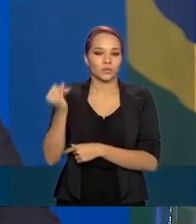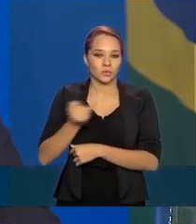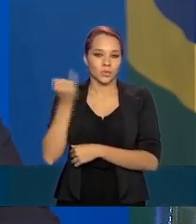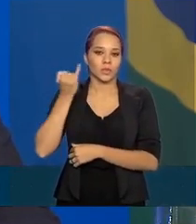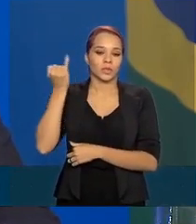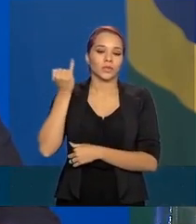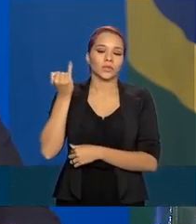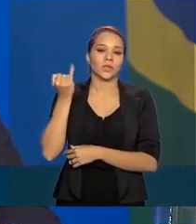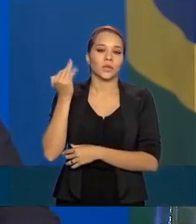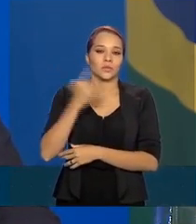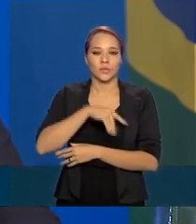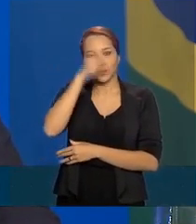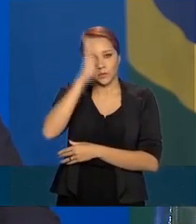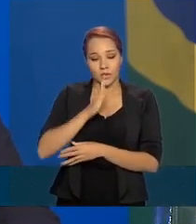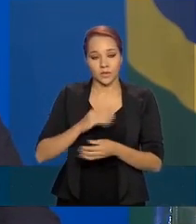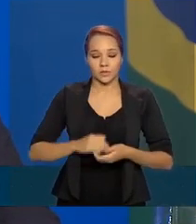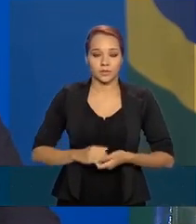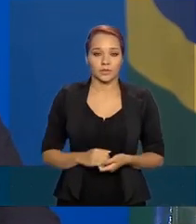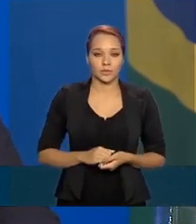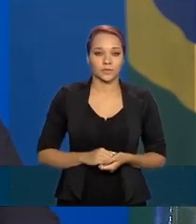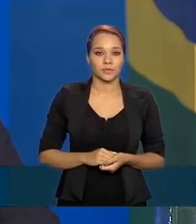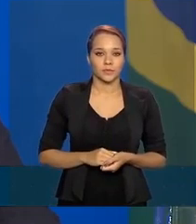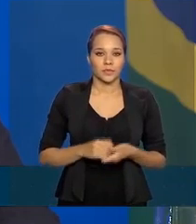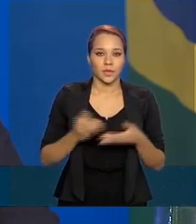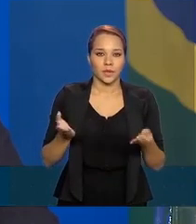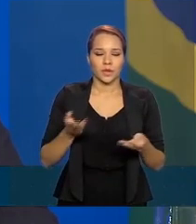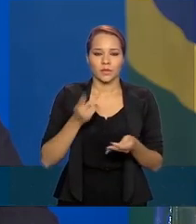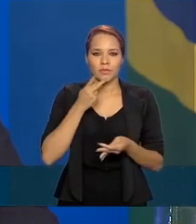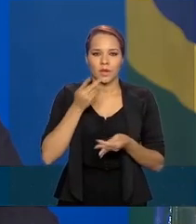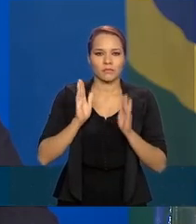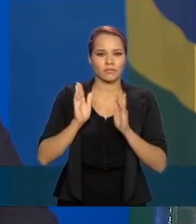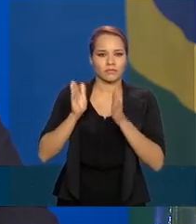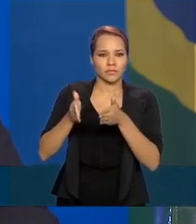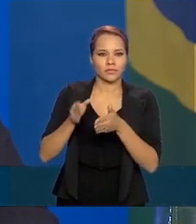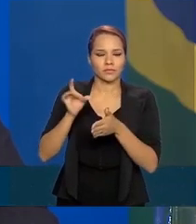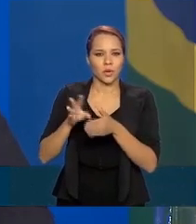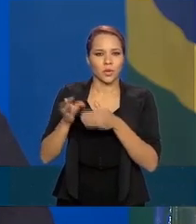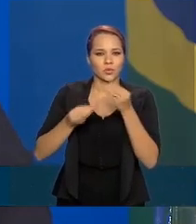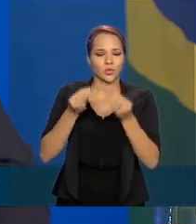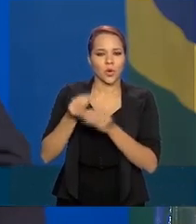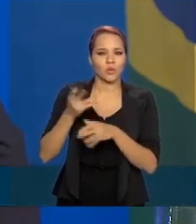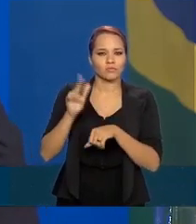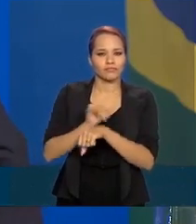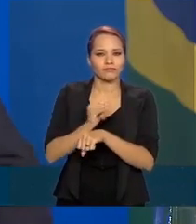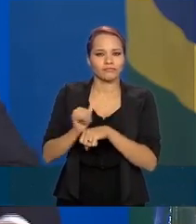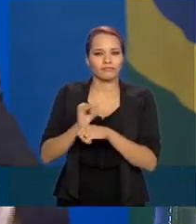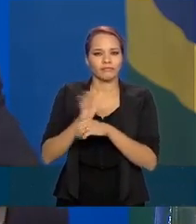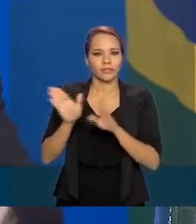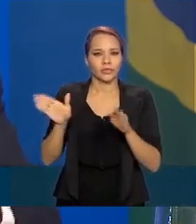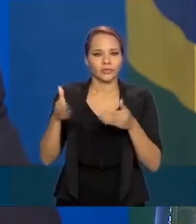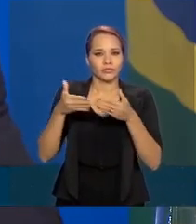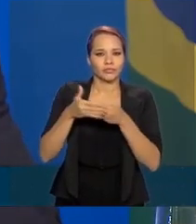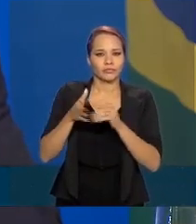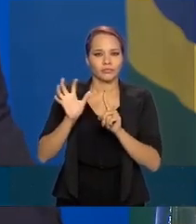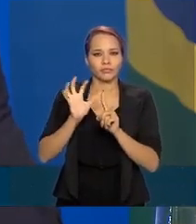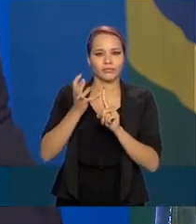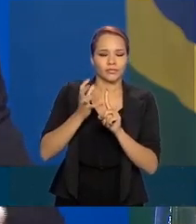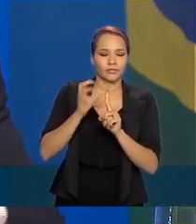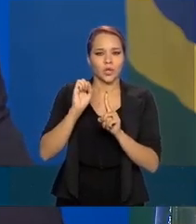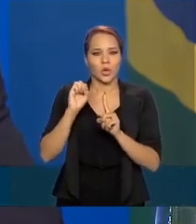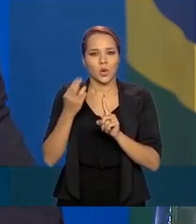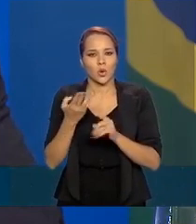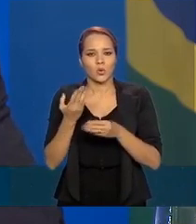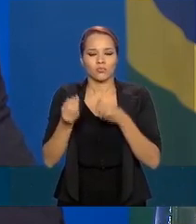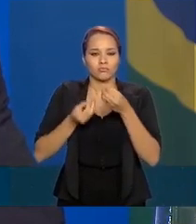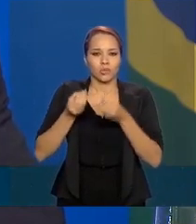para o Brasil. E não falaram especificamente de medidas de confinamento, de medidas de quarentena, isso,